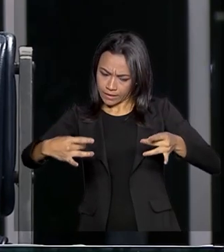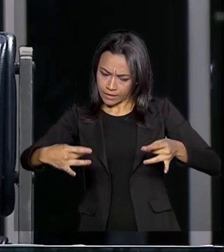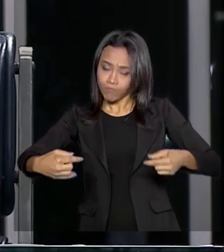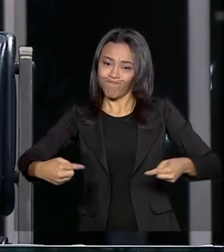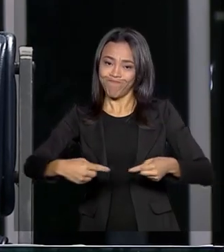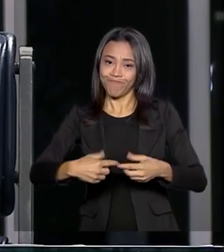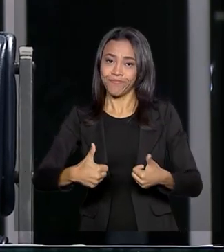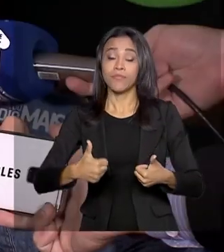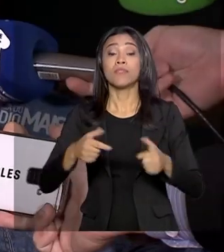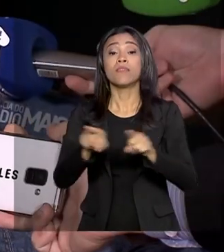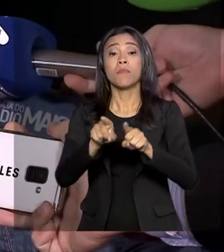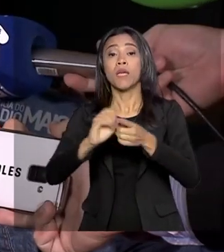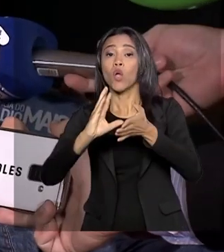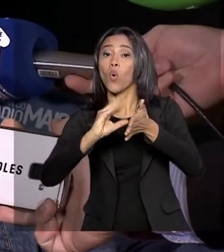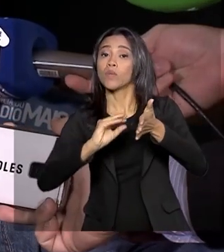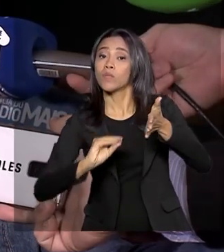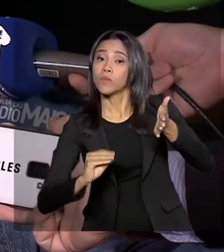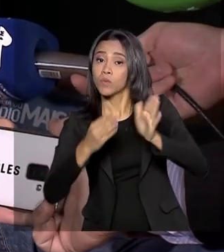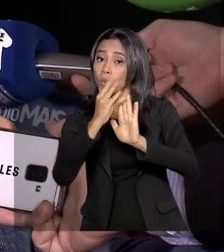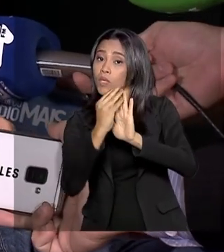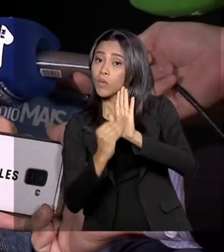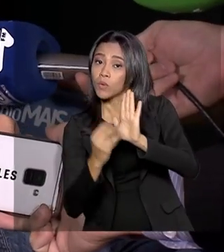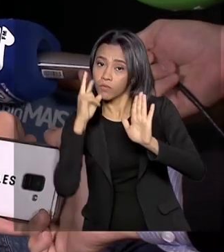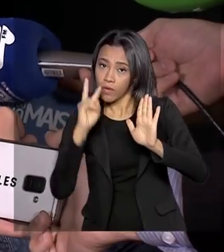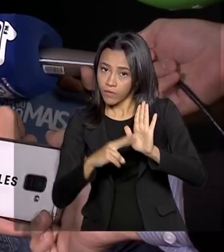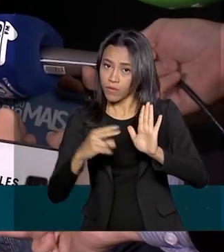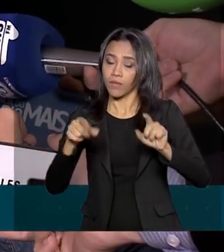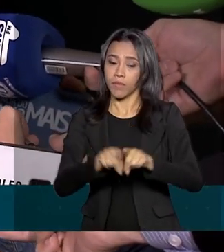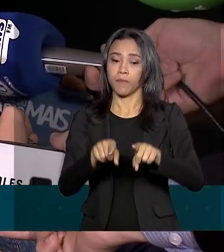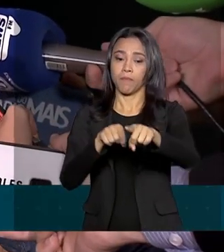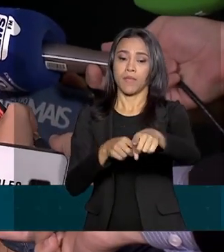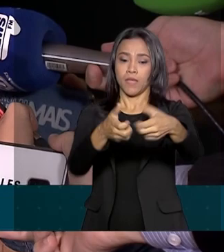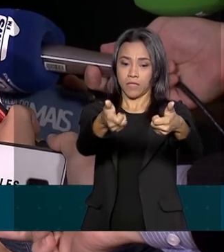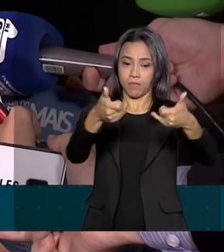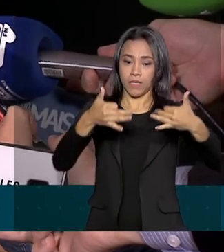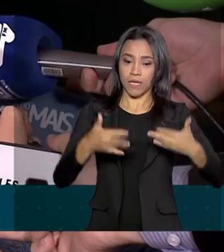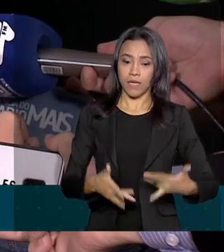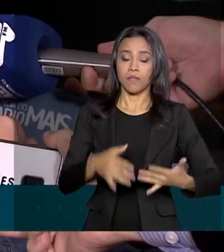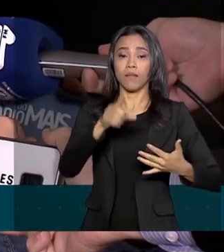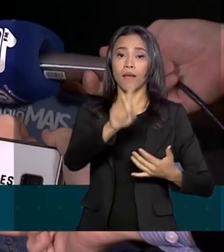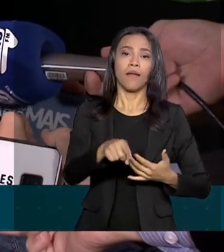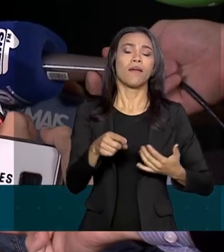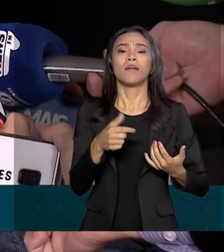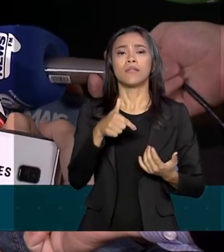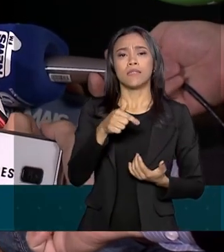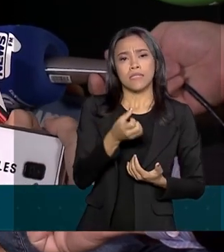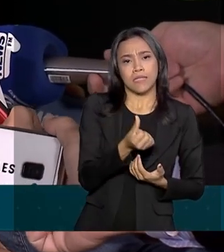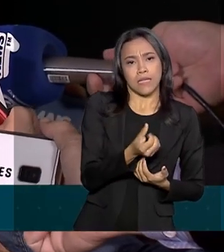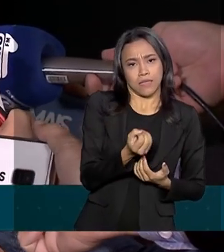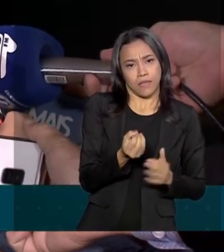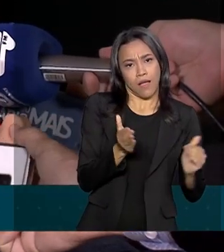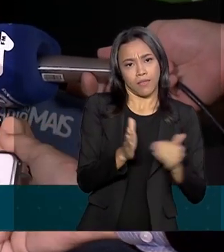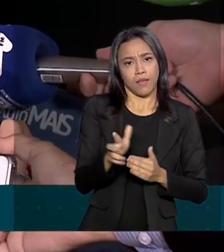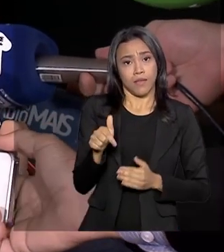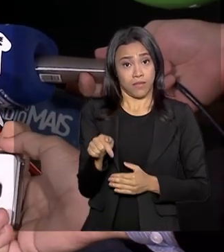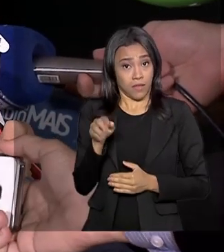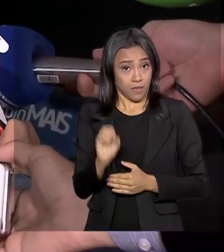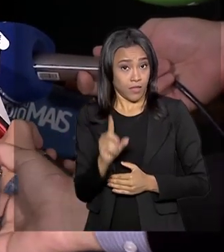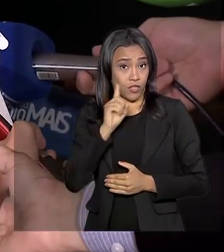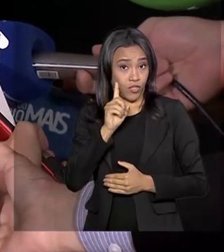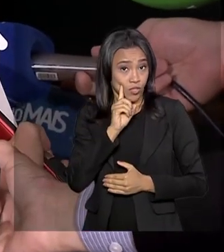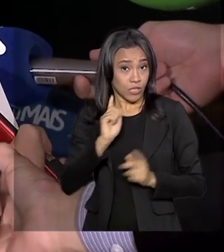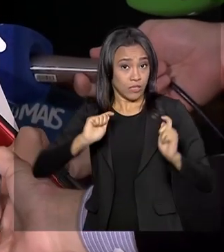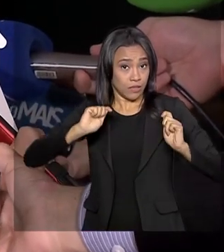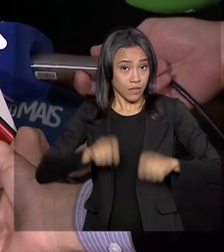o conteúdo. Um cronograma básico, regimental, de 60 a 70 dias é mais do que suficiente